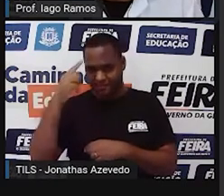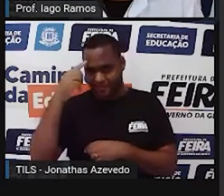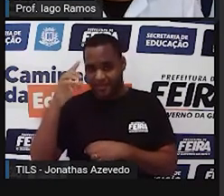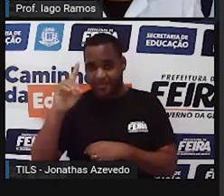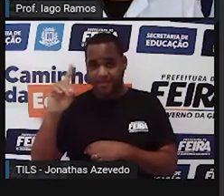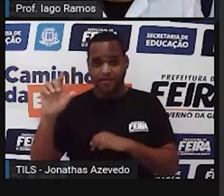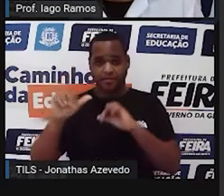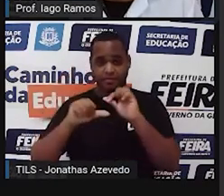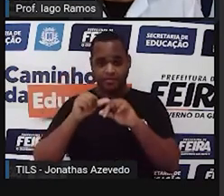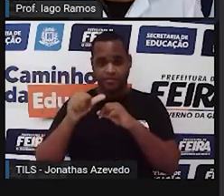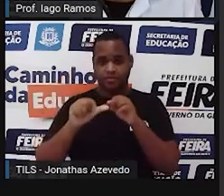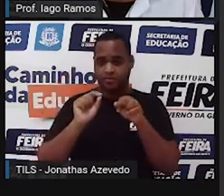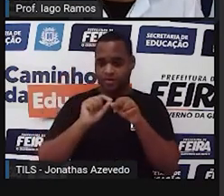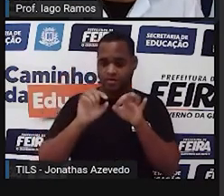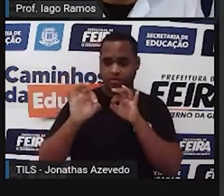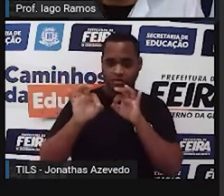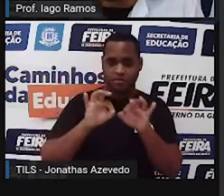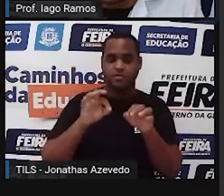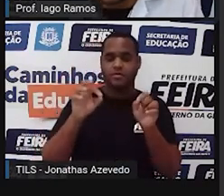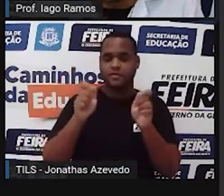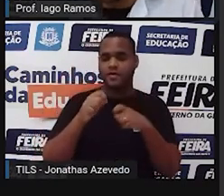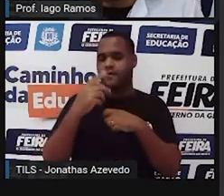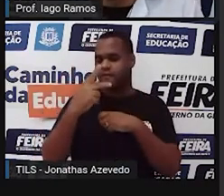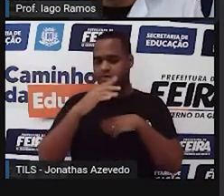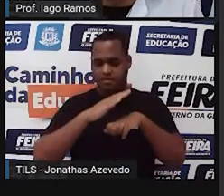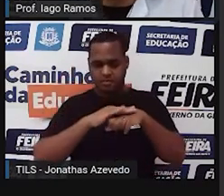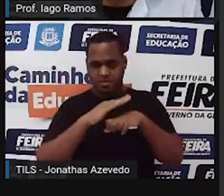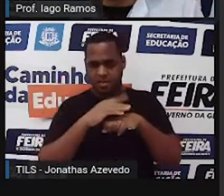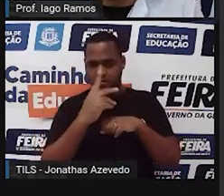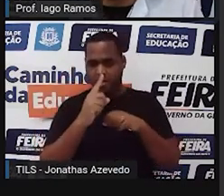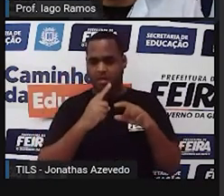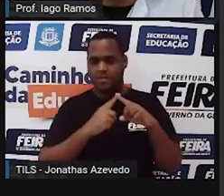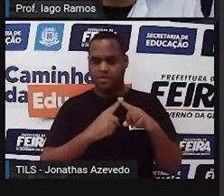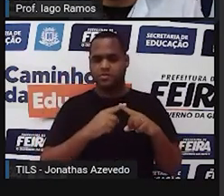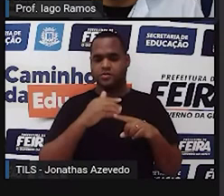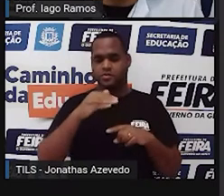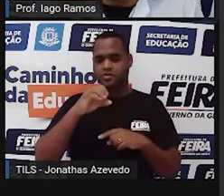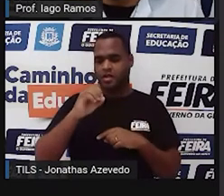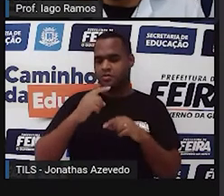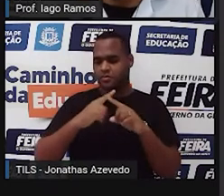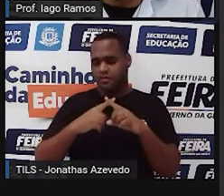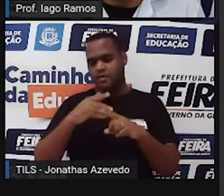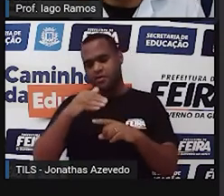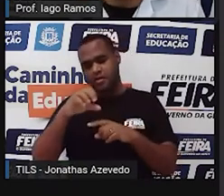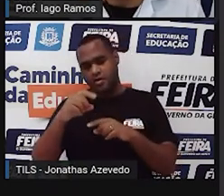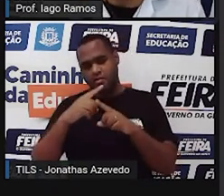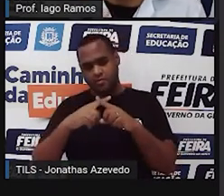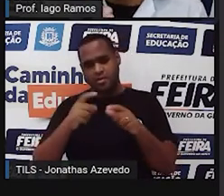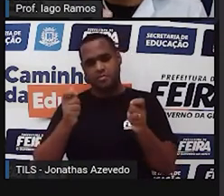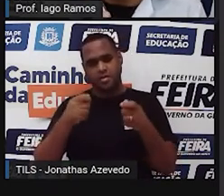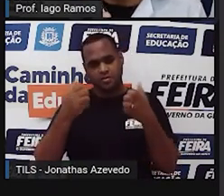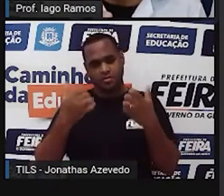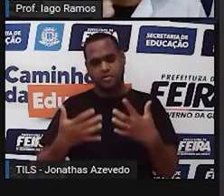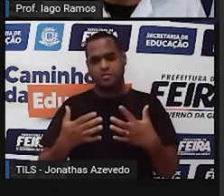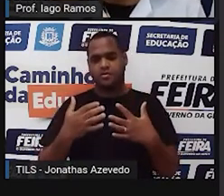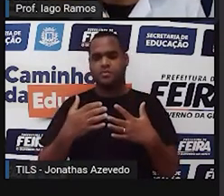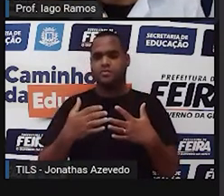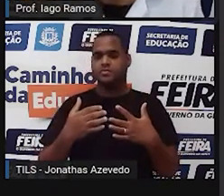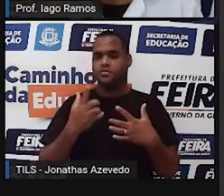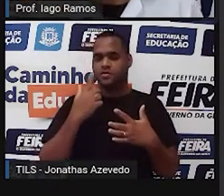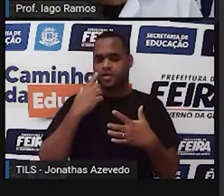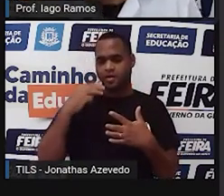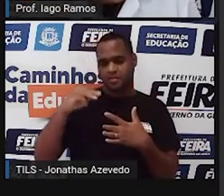Pelo que está sendo feito ali, ó, você vai multiplicar duas vezes por 10, né, até chegar a centilitro, mas tem que ir até